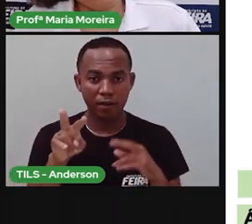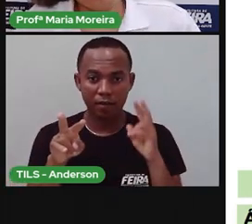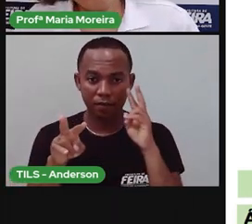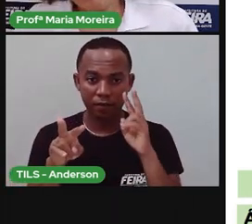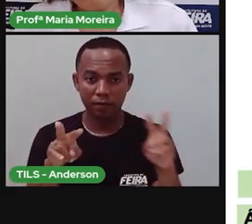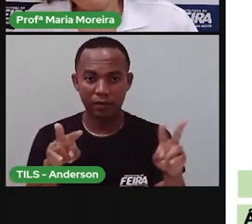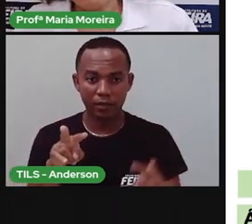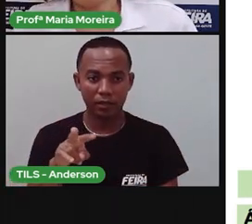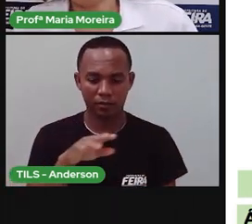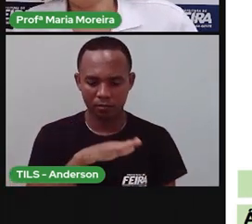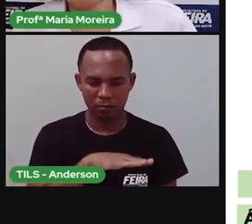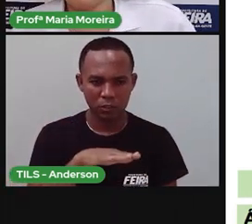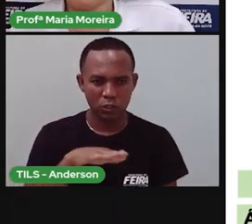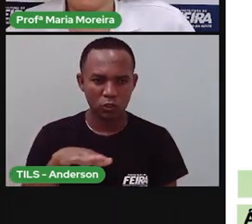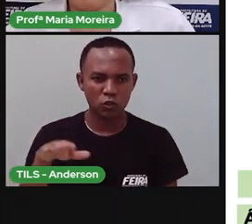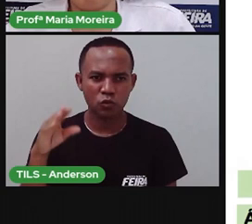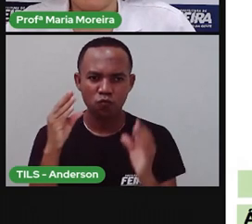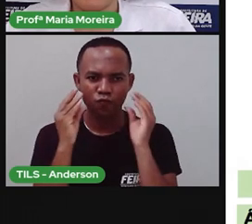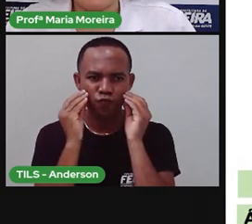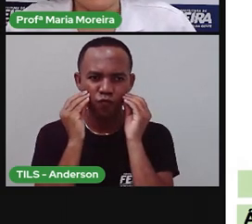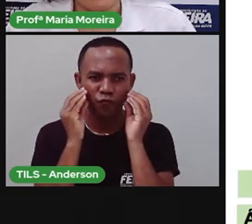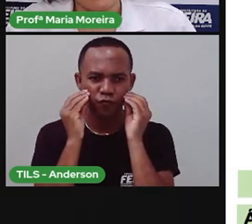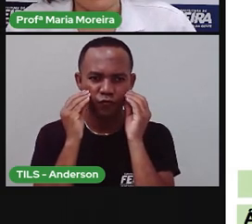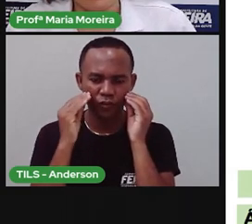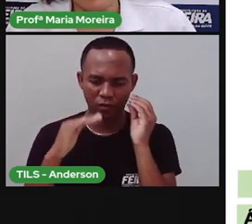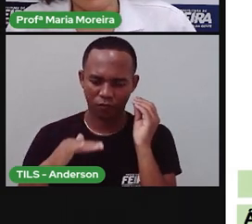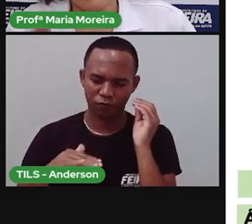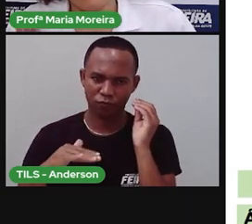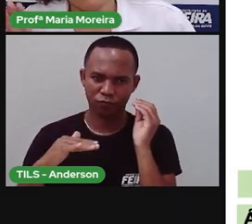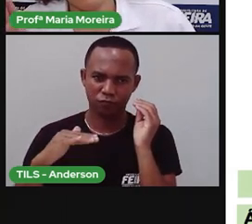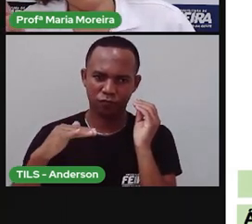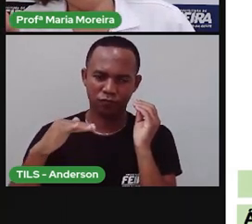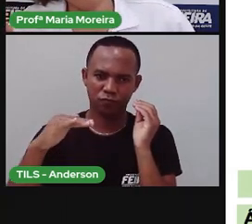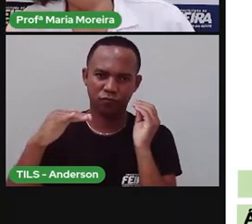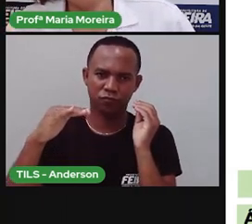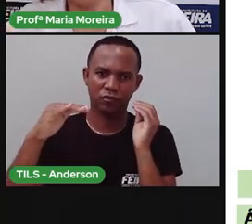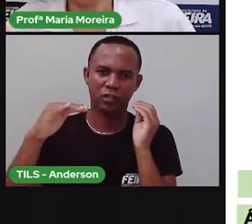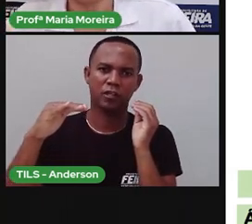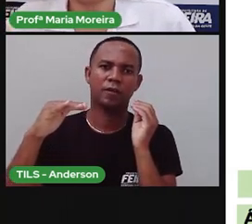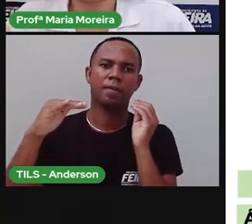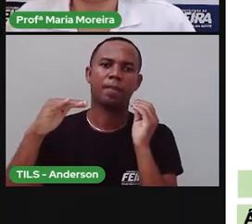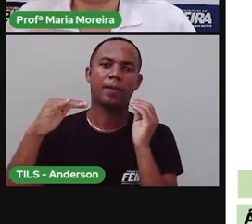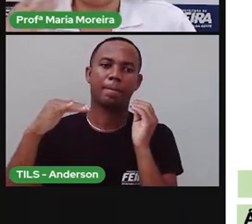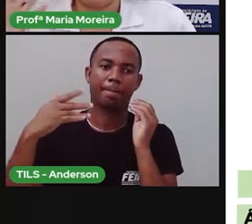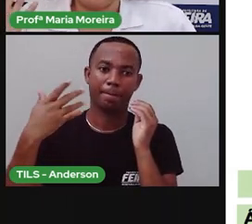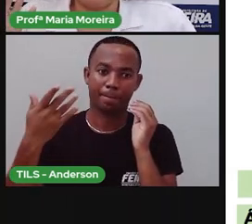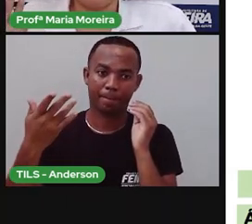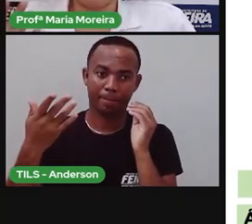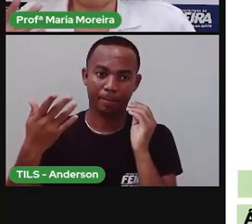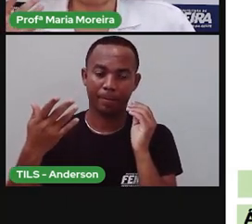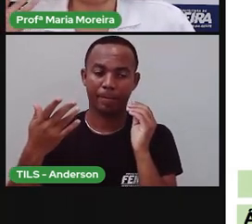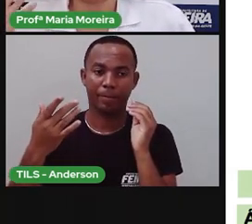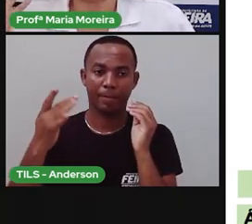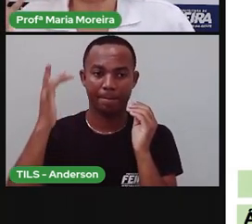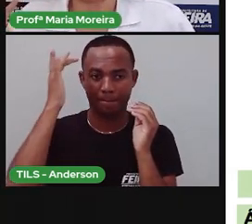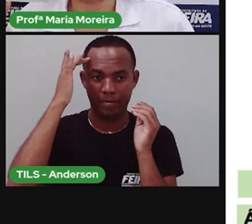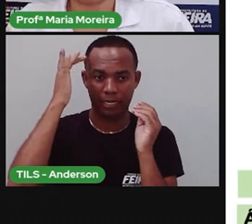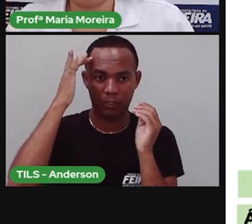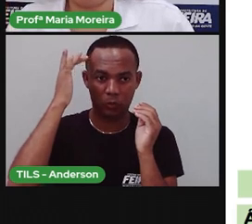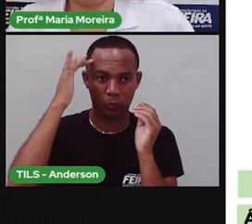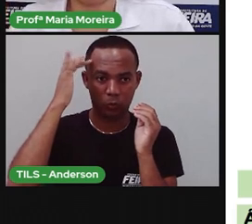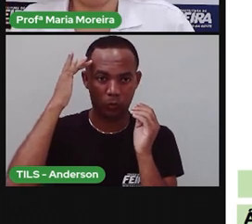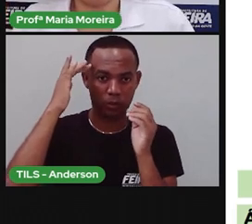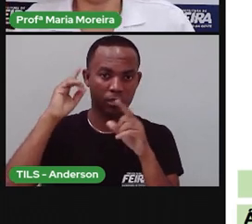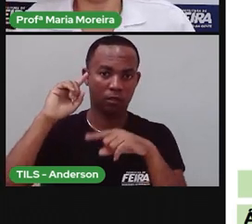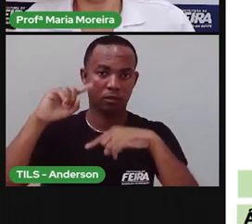Um menininho fofinho. E aí, ele vai crescendo, né? Fica adulto e depois,